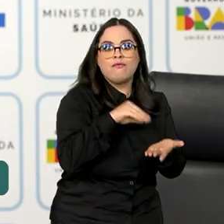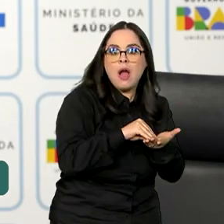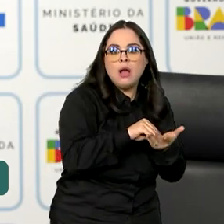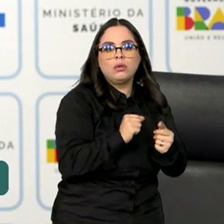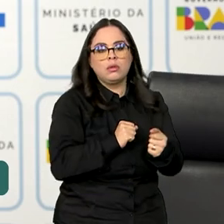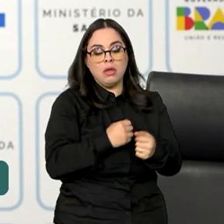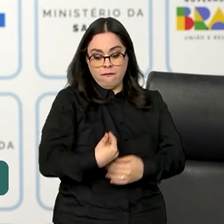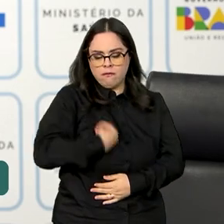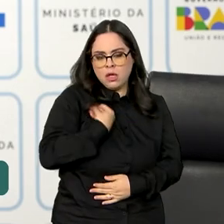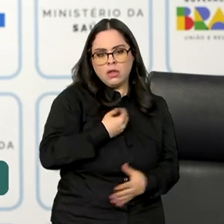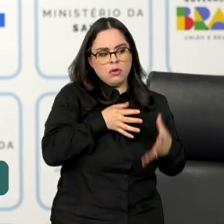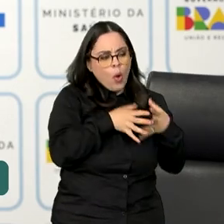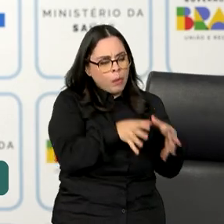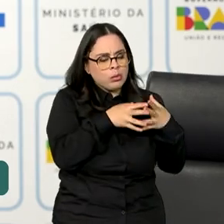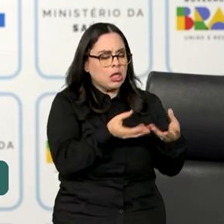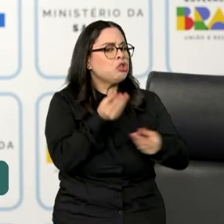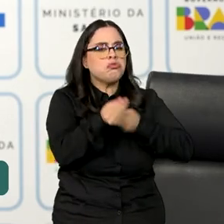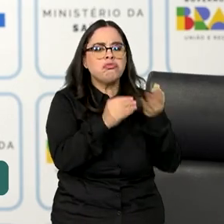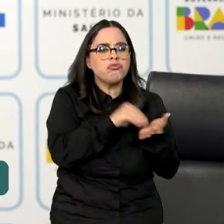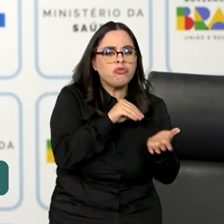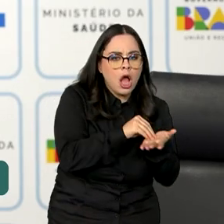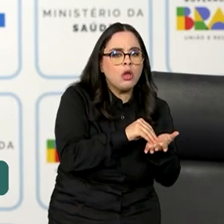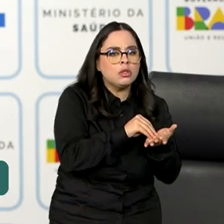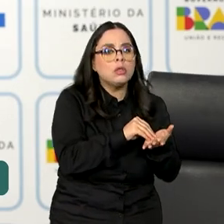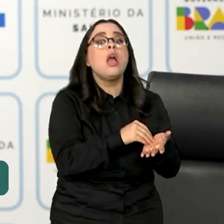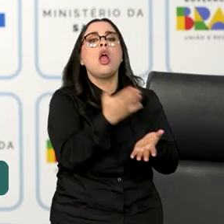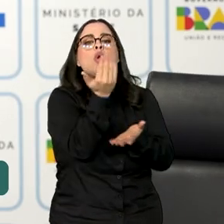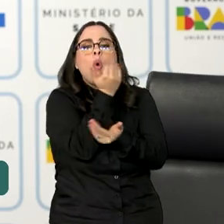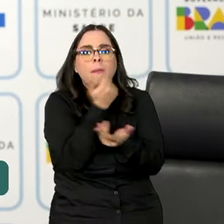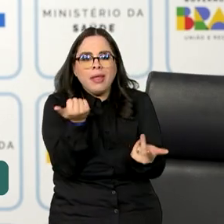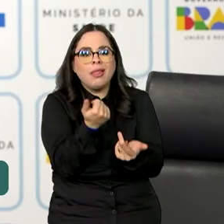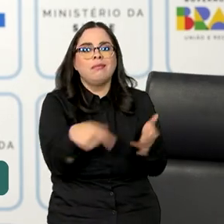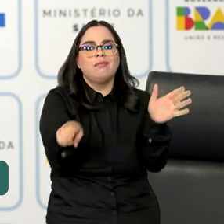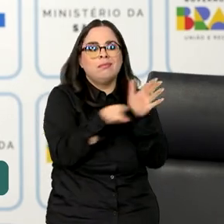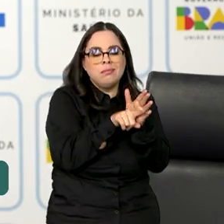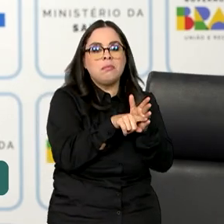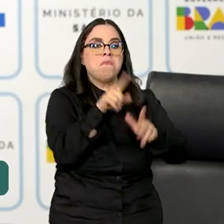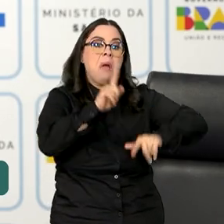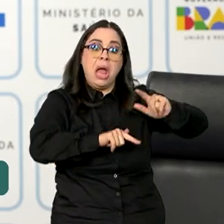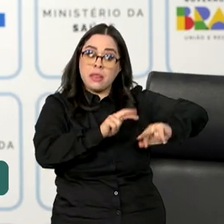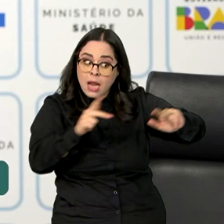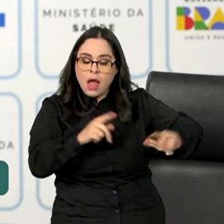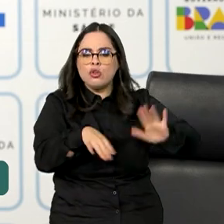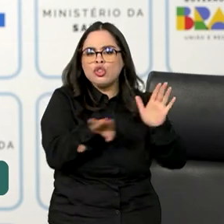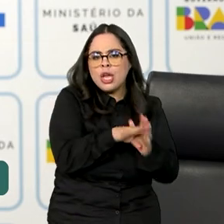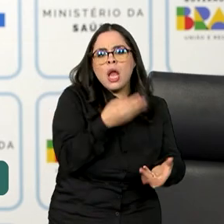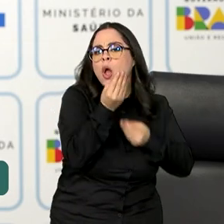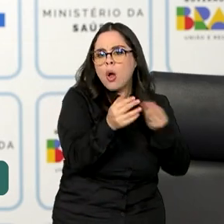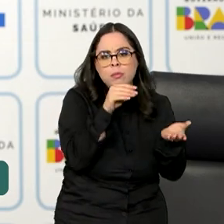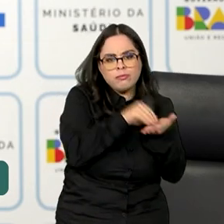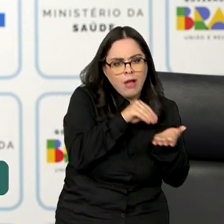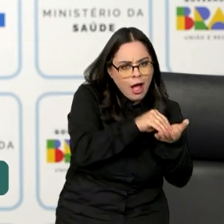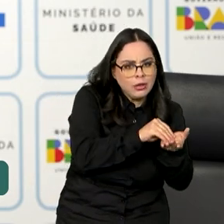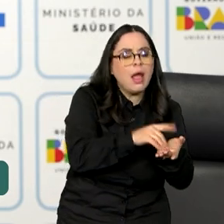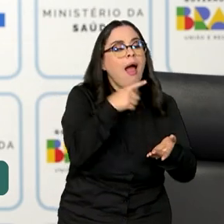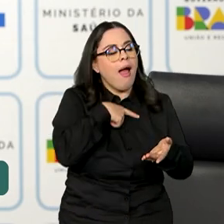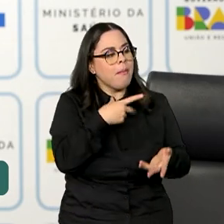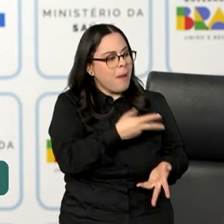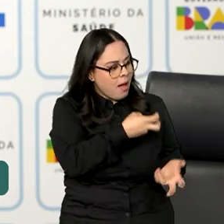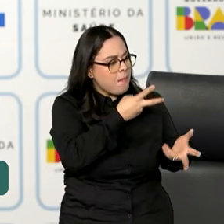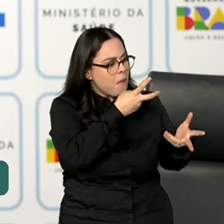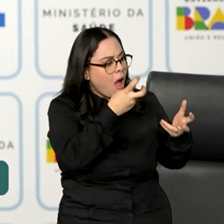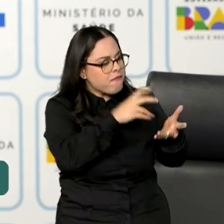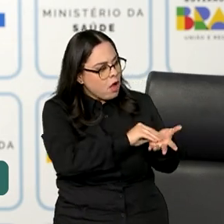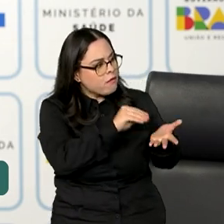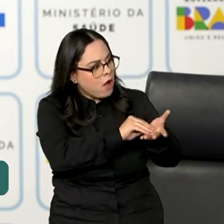subsistência, à chegada de insumos naquela região, para que a gente possa, a partir desse